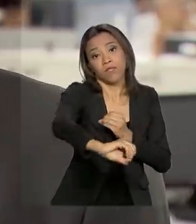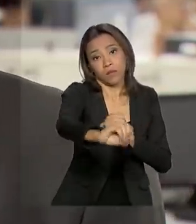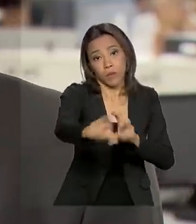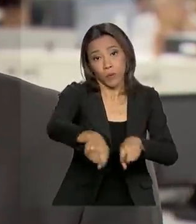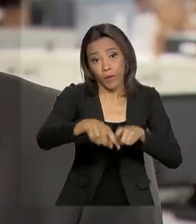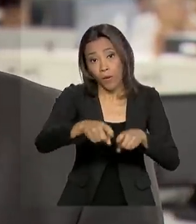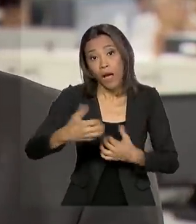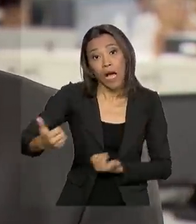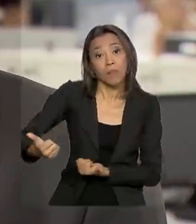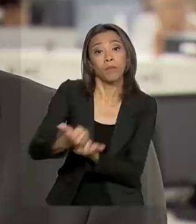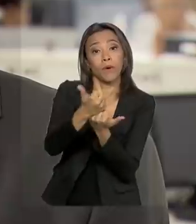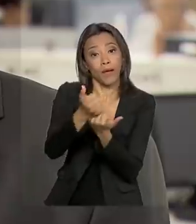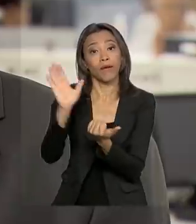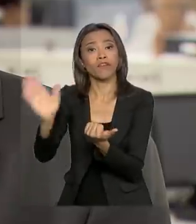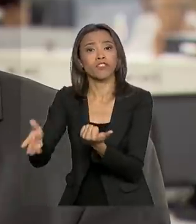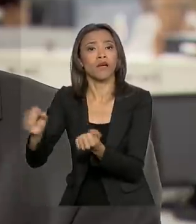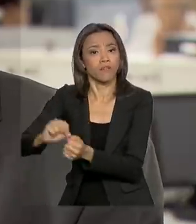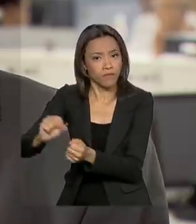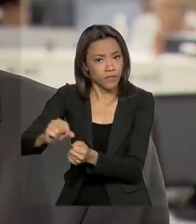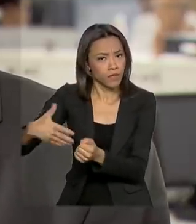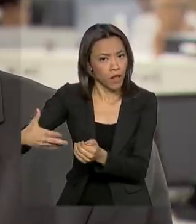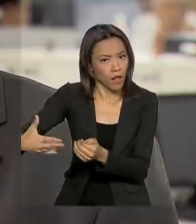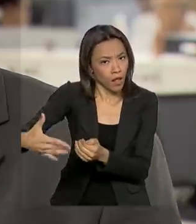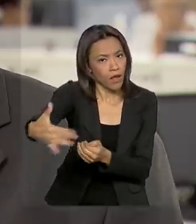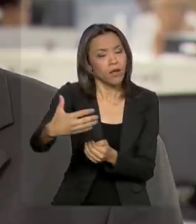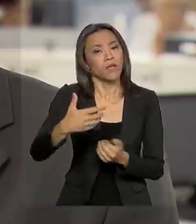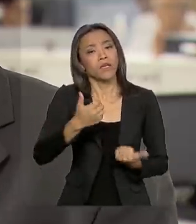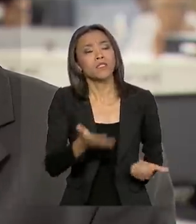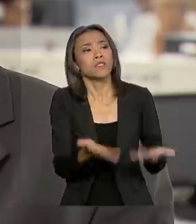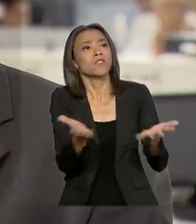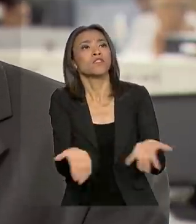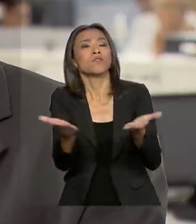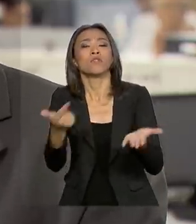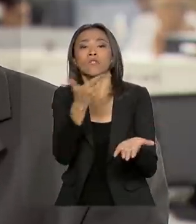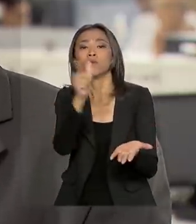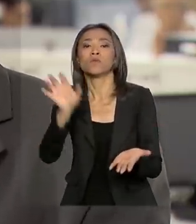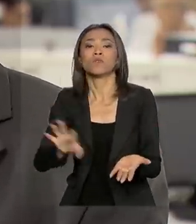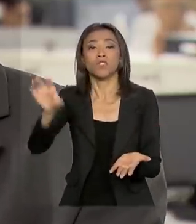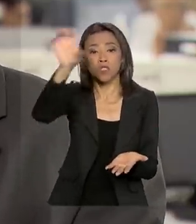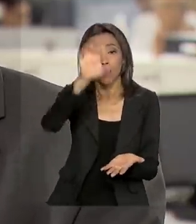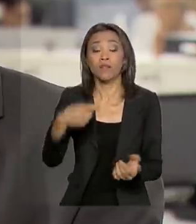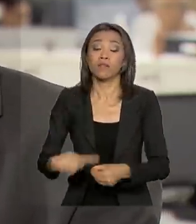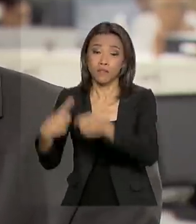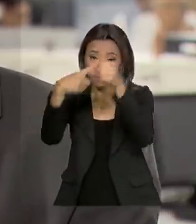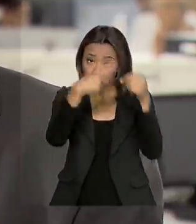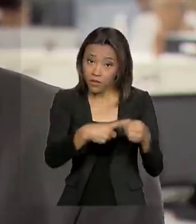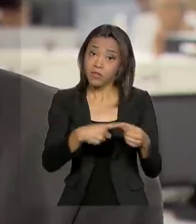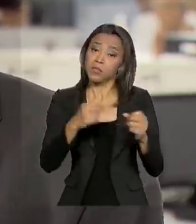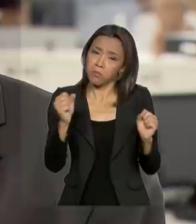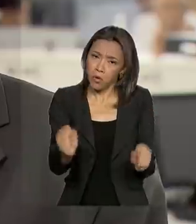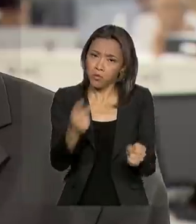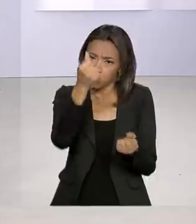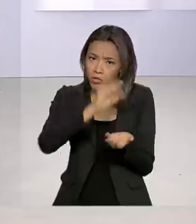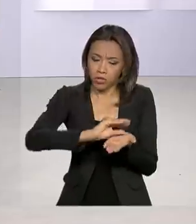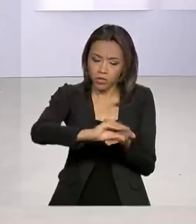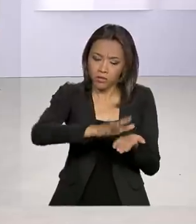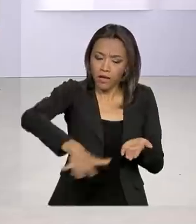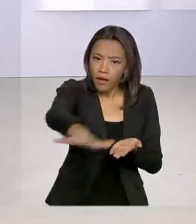motivando os outros estados e as outras regiões para que elas possam investir no saneamento rural.